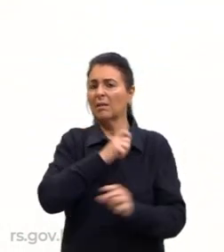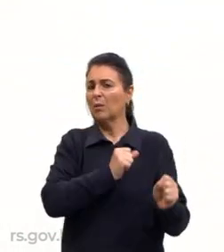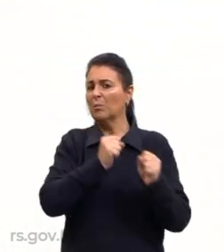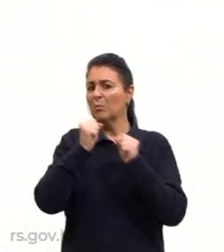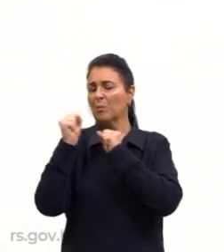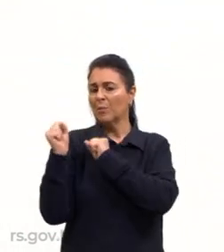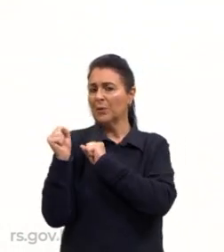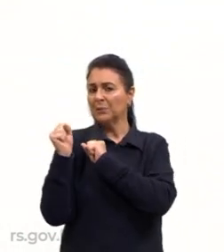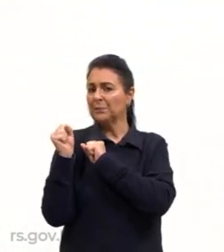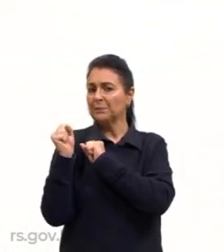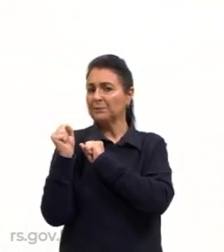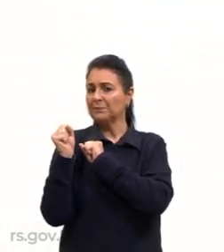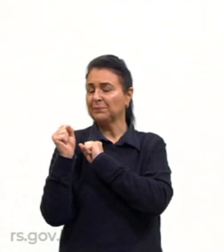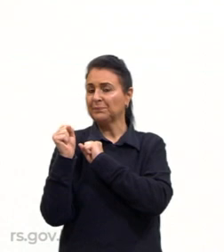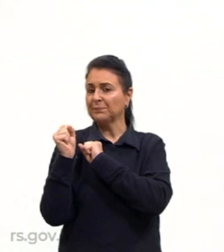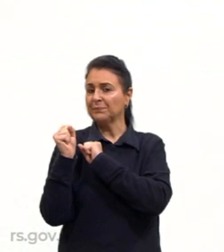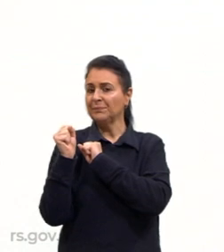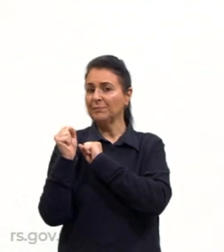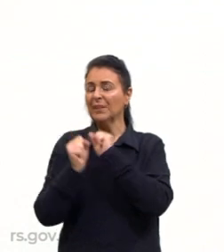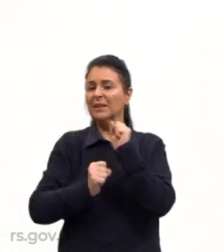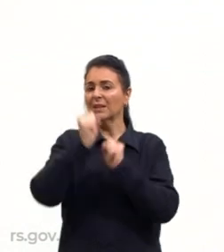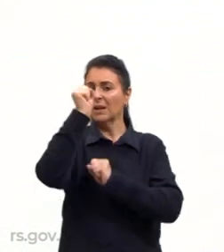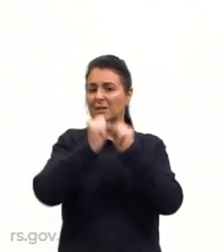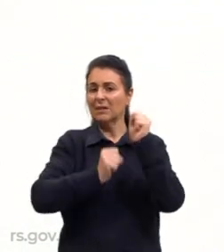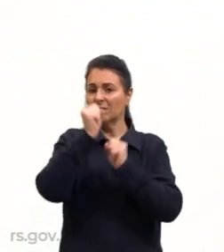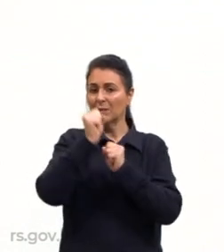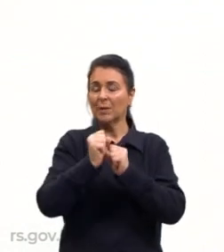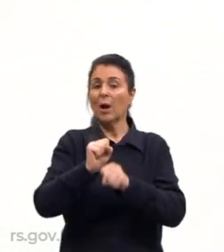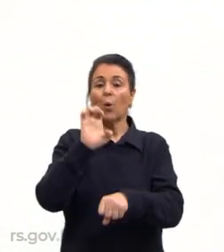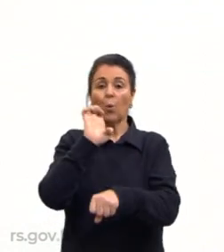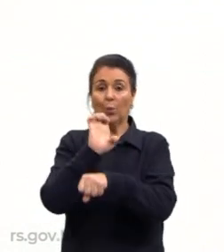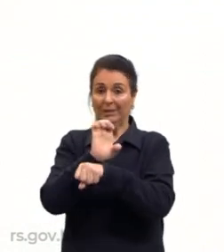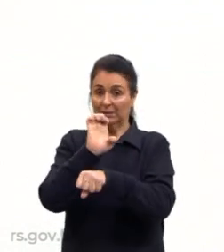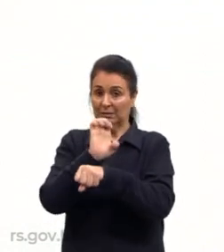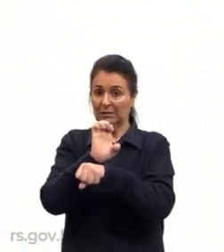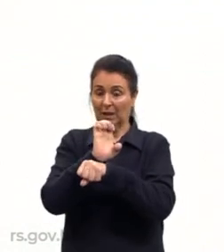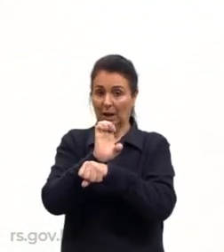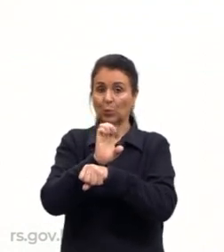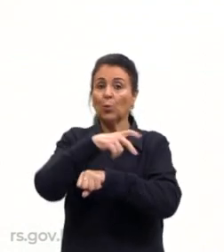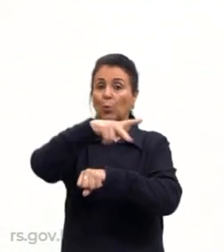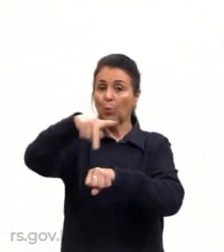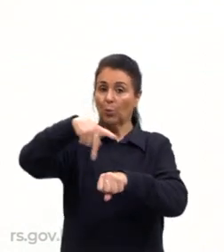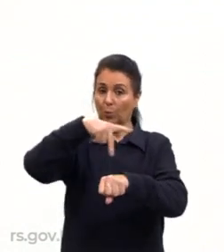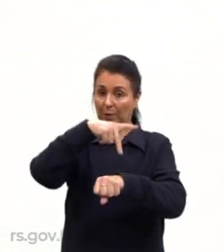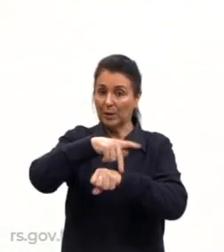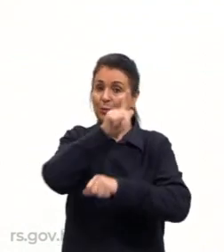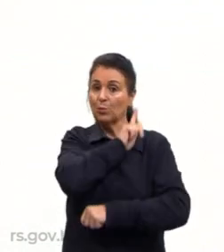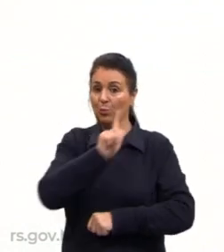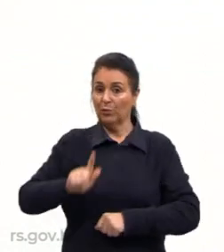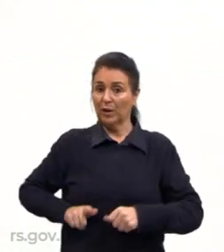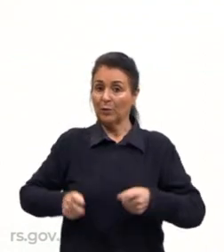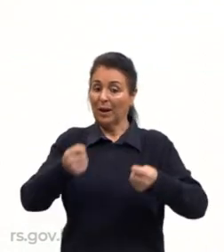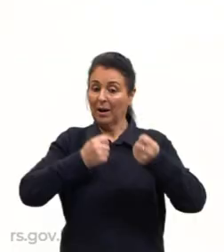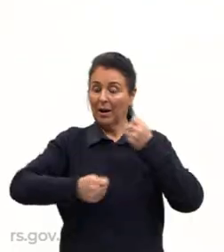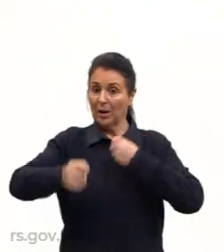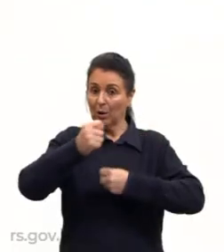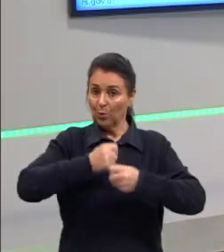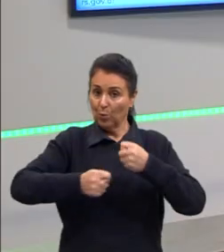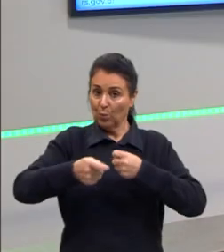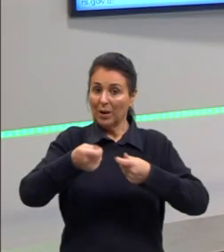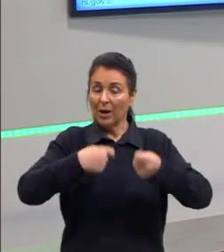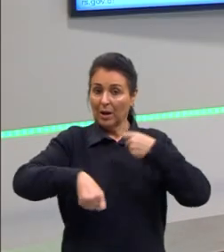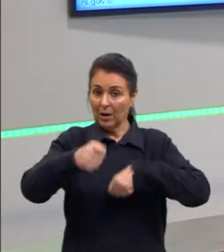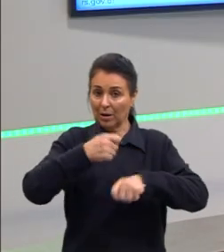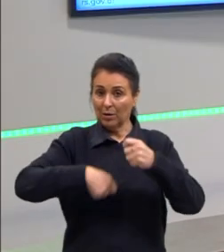dessa fábrica é justamente o Estado, é justamente quem regula a economia, é o Estado. A clássica não quer a